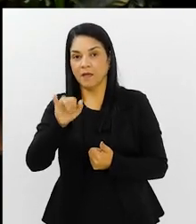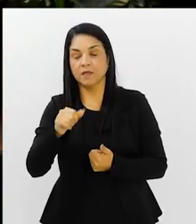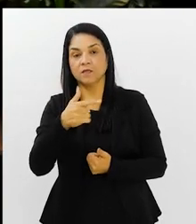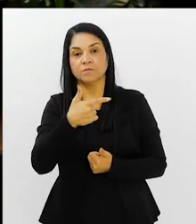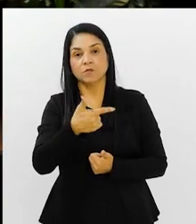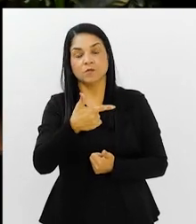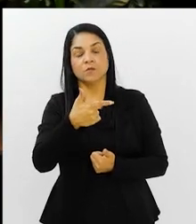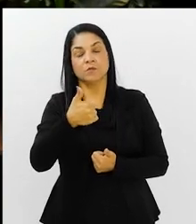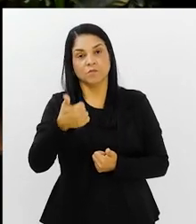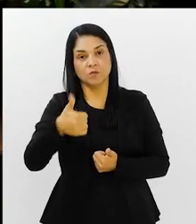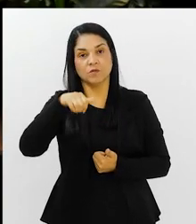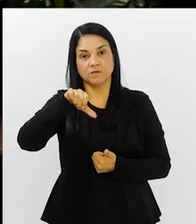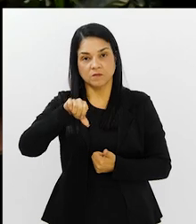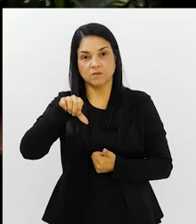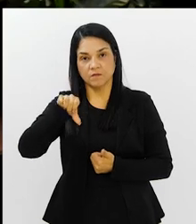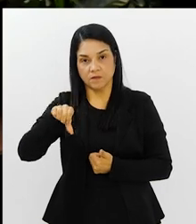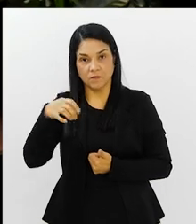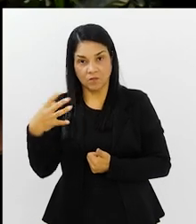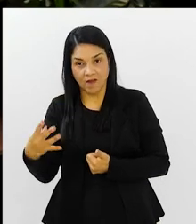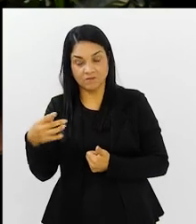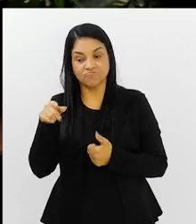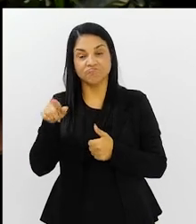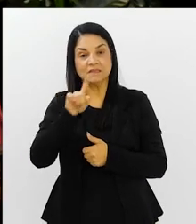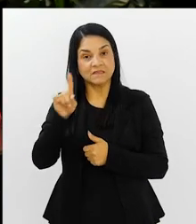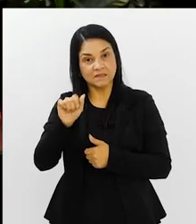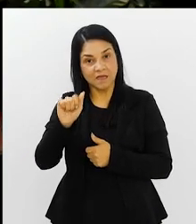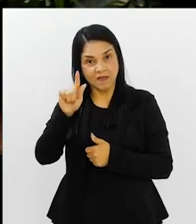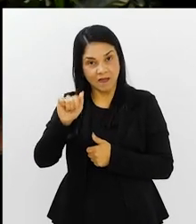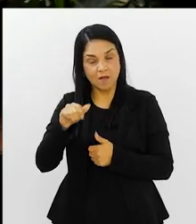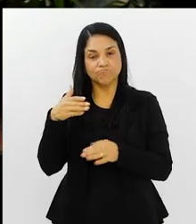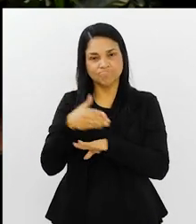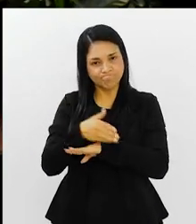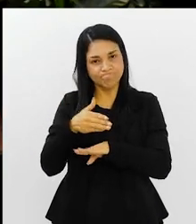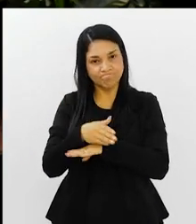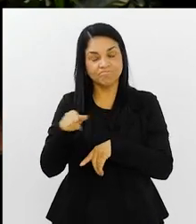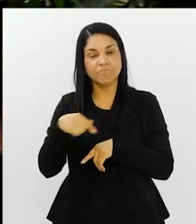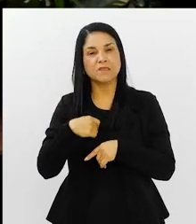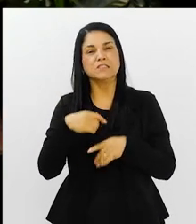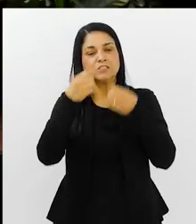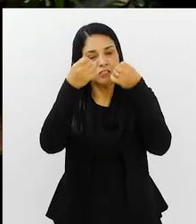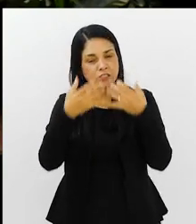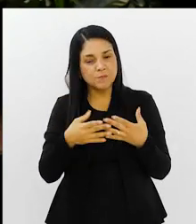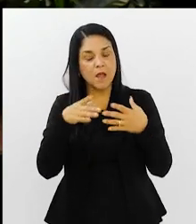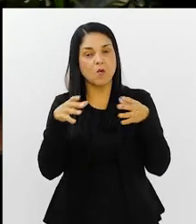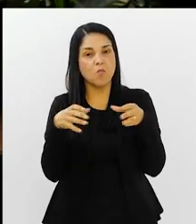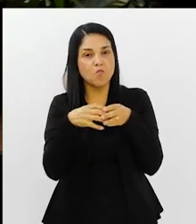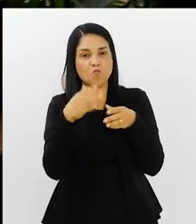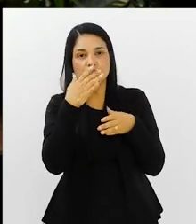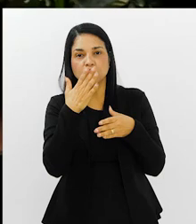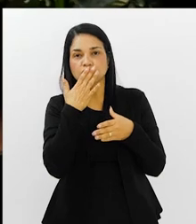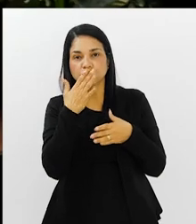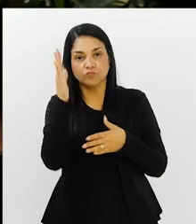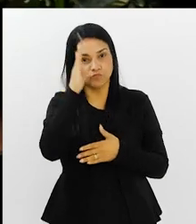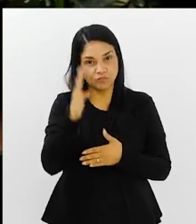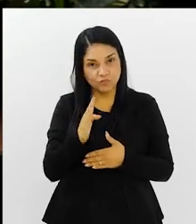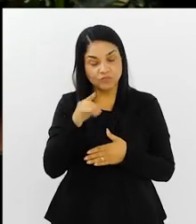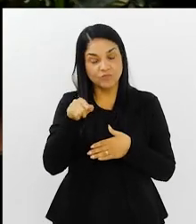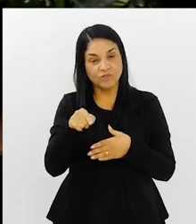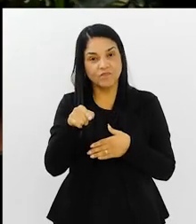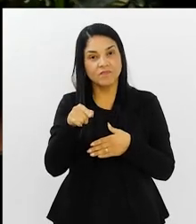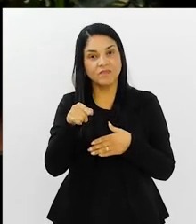94. O Zagallo estava lá. Então, a gente falar de seleção, a gente tem que relacionar, Wagner Menezes, também,